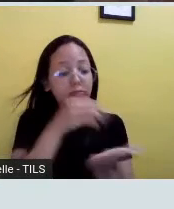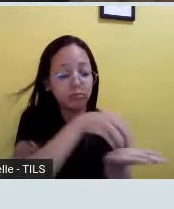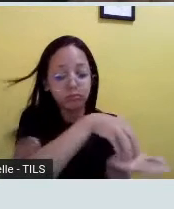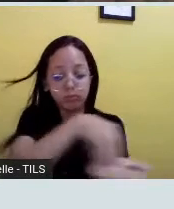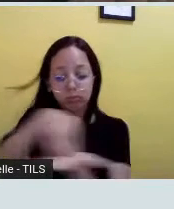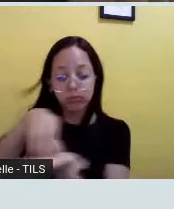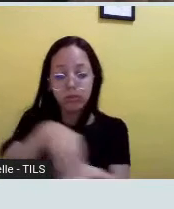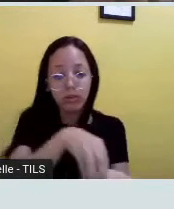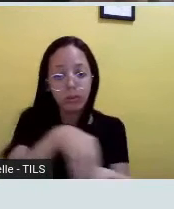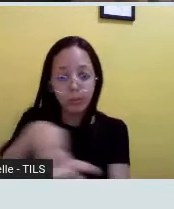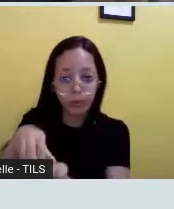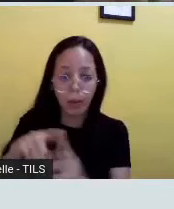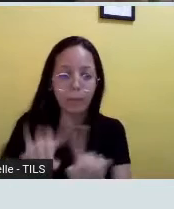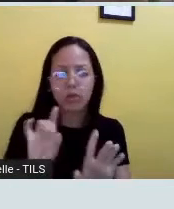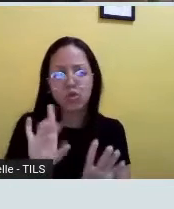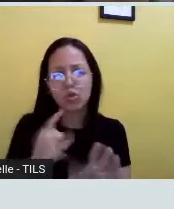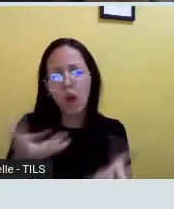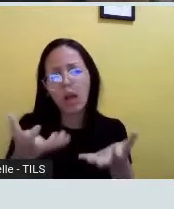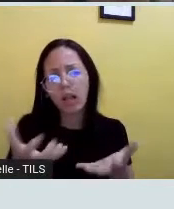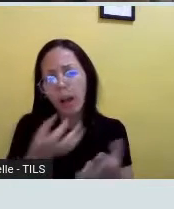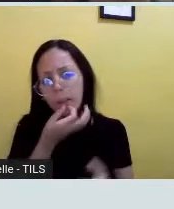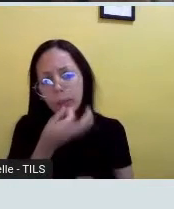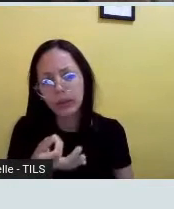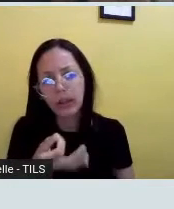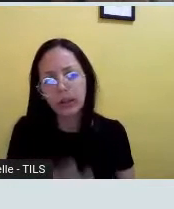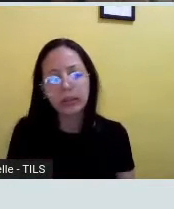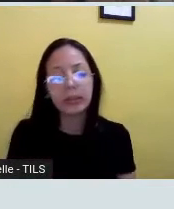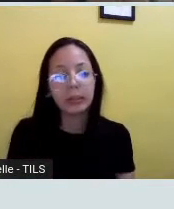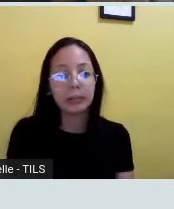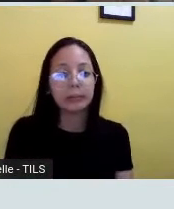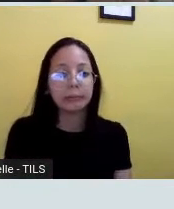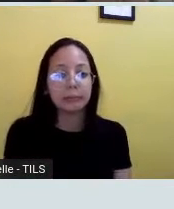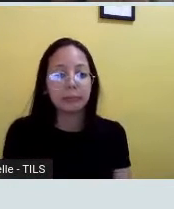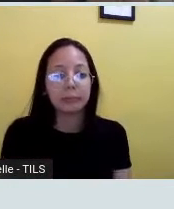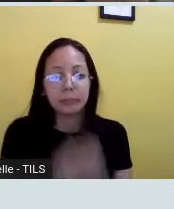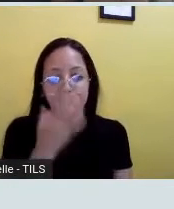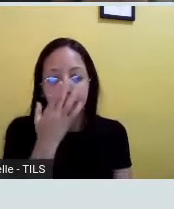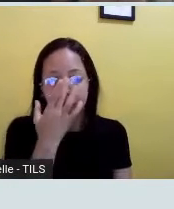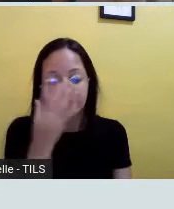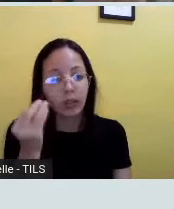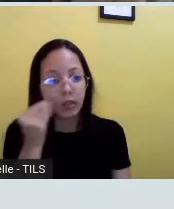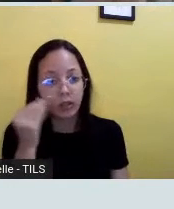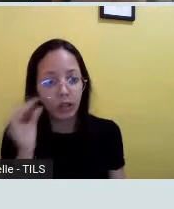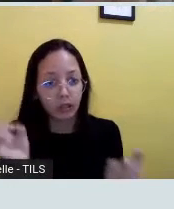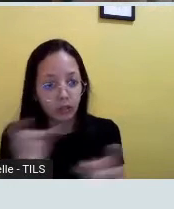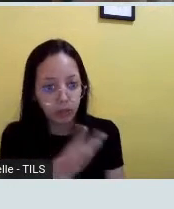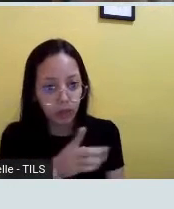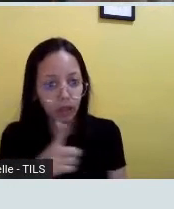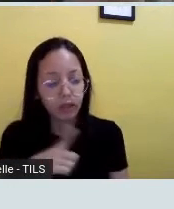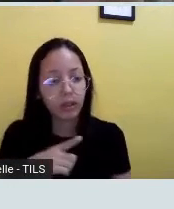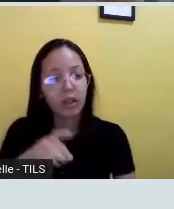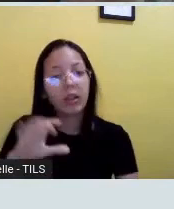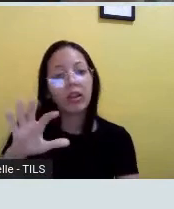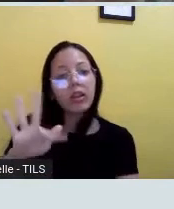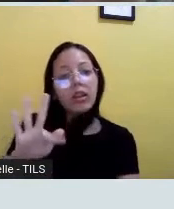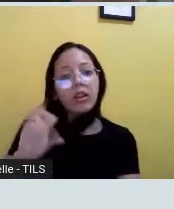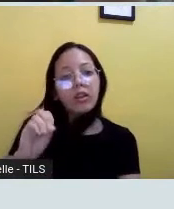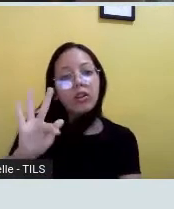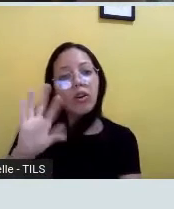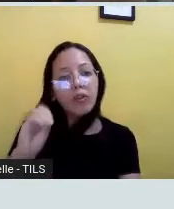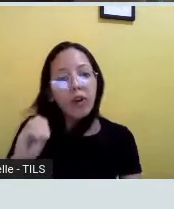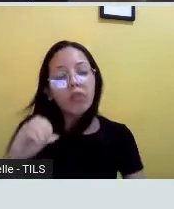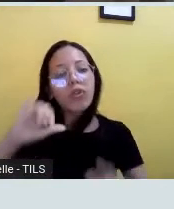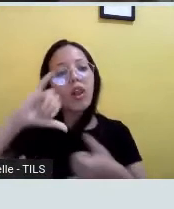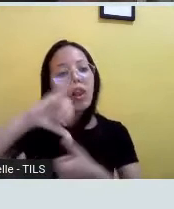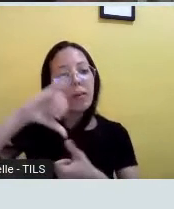Ok? Mas é só isso que eu queria falar mesmo. Dando continuidade pra gente tentar terminar aqui, a gente tem os pós-folipídios. Que também são muito